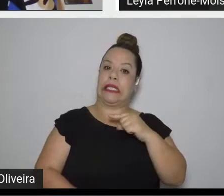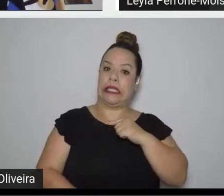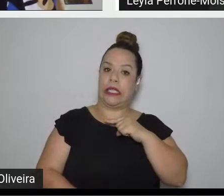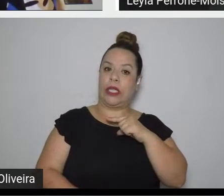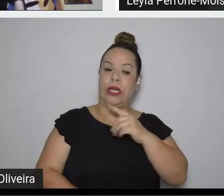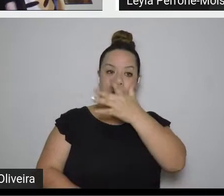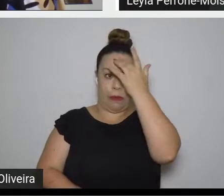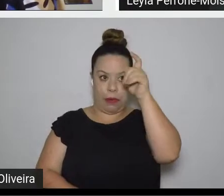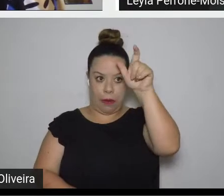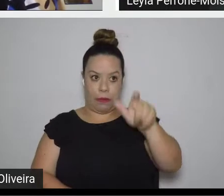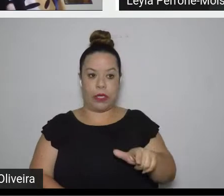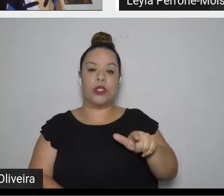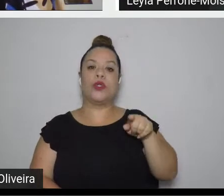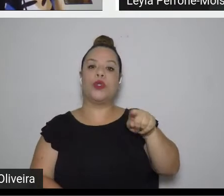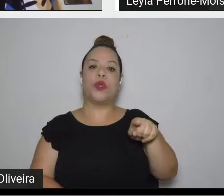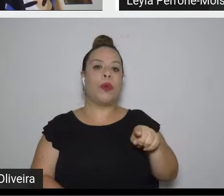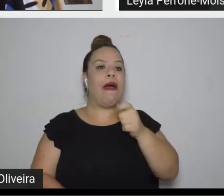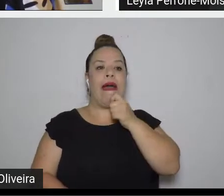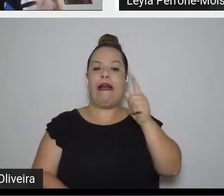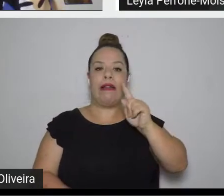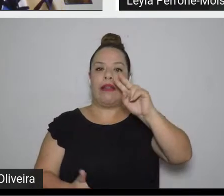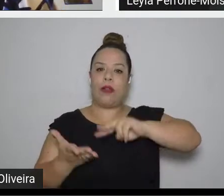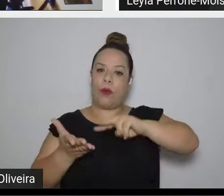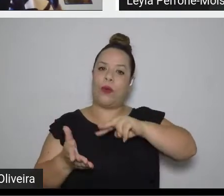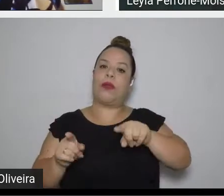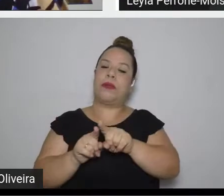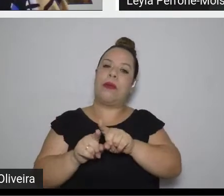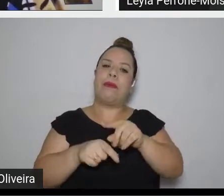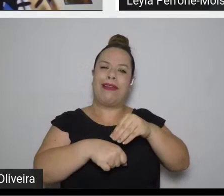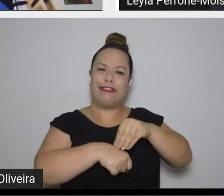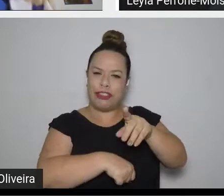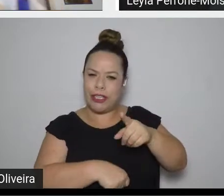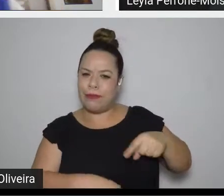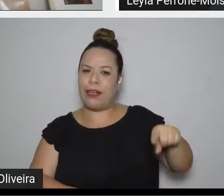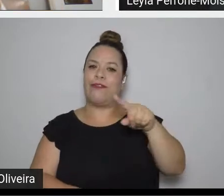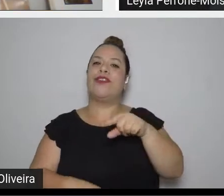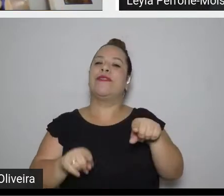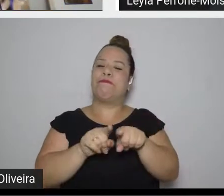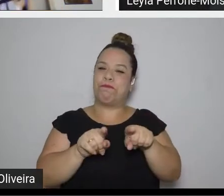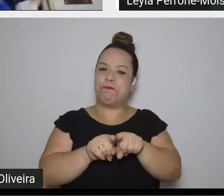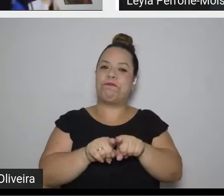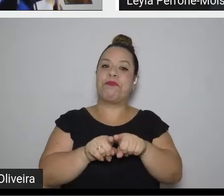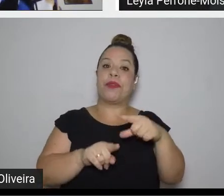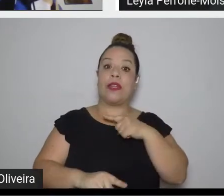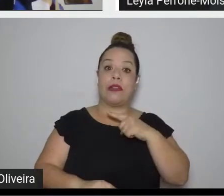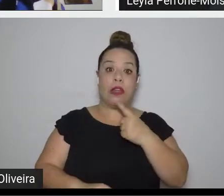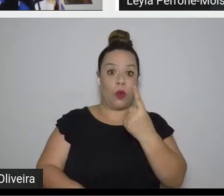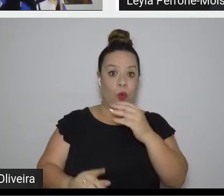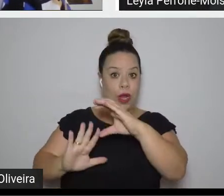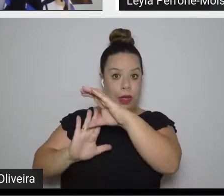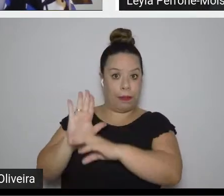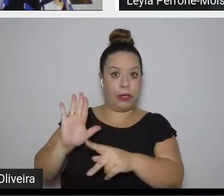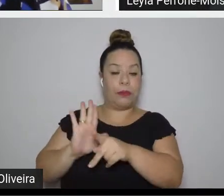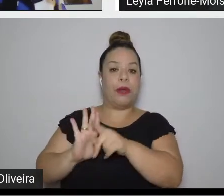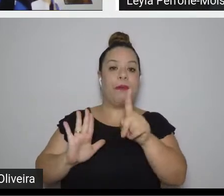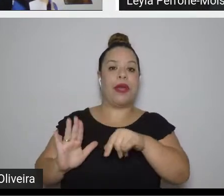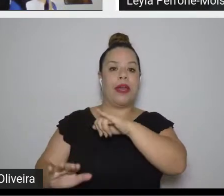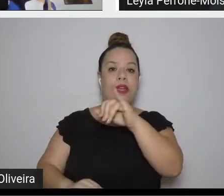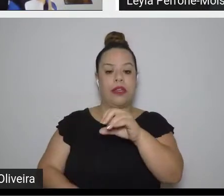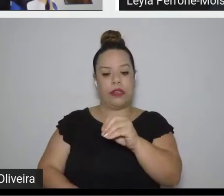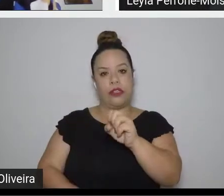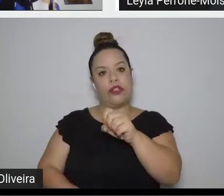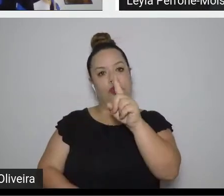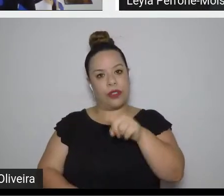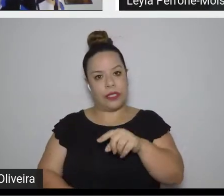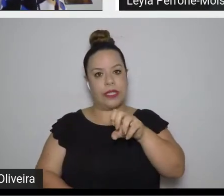leu este livro, recomendo, fica a minha recomendação. E tem um capítulo lá, José Saramago, O Homem do Não, que também